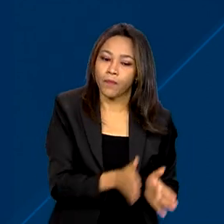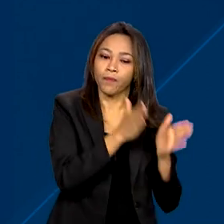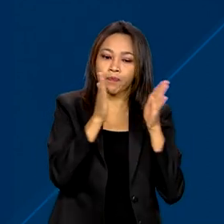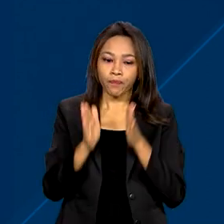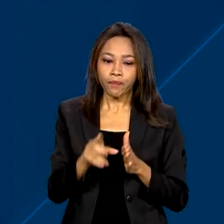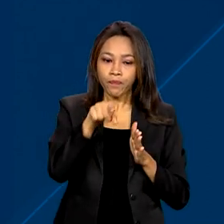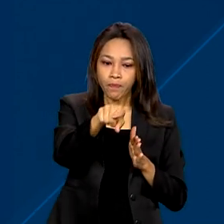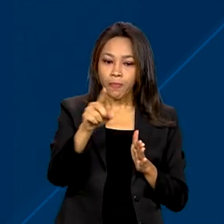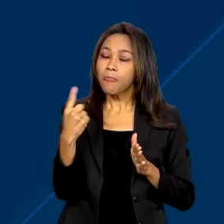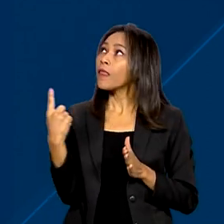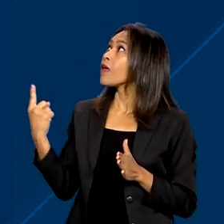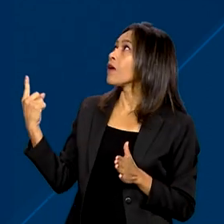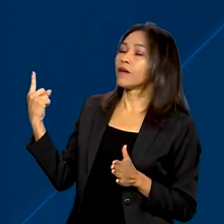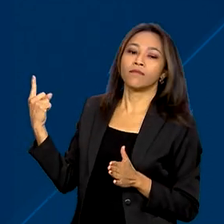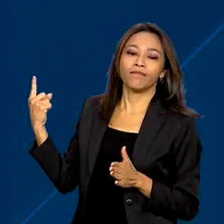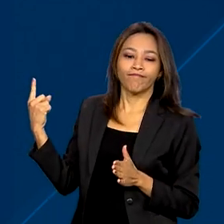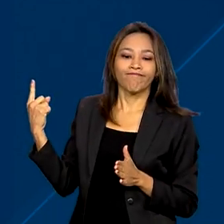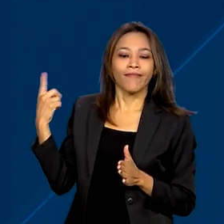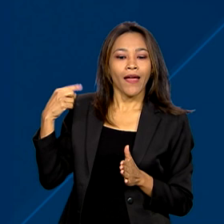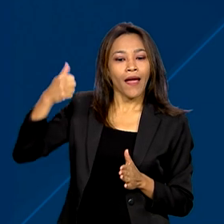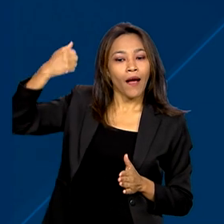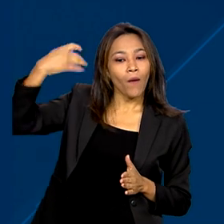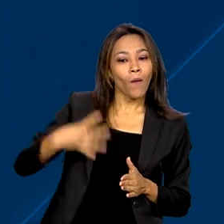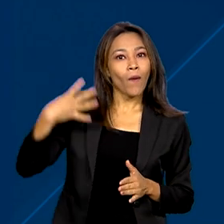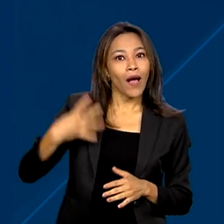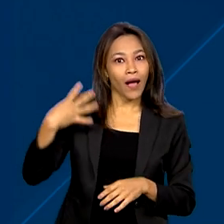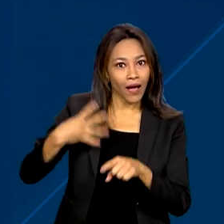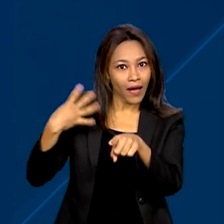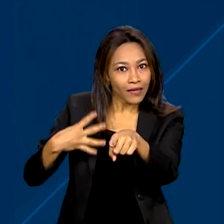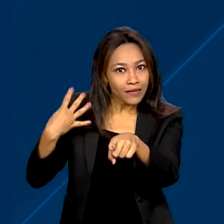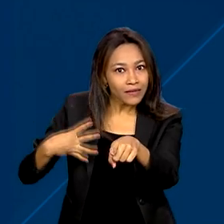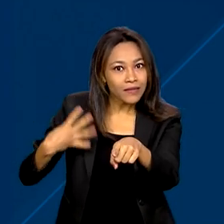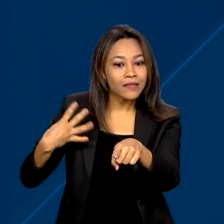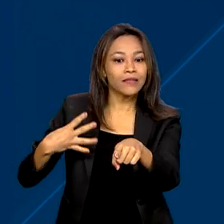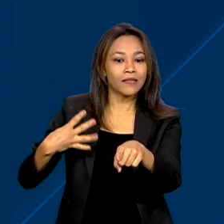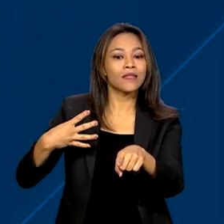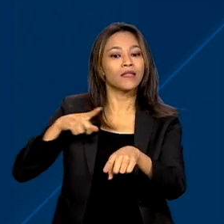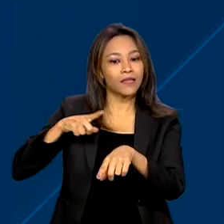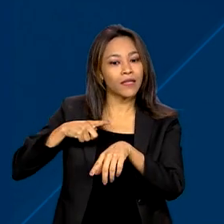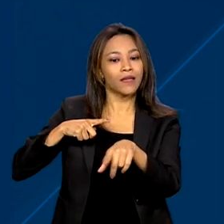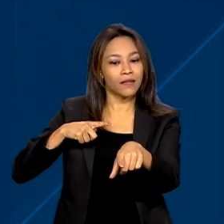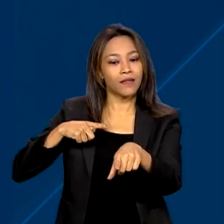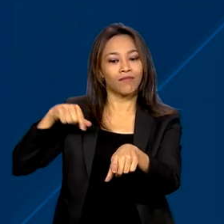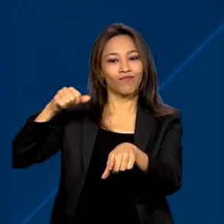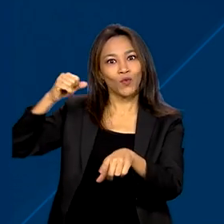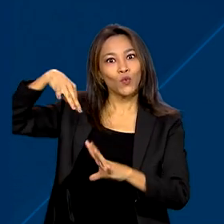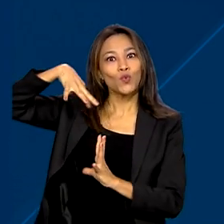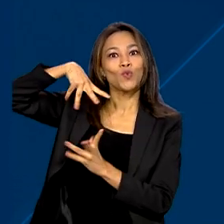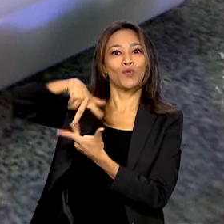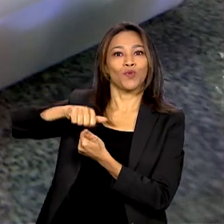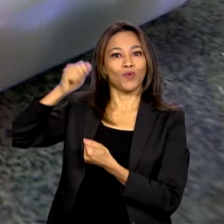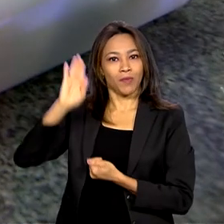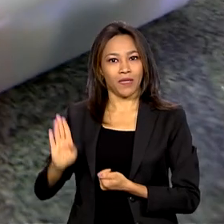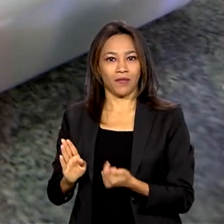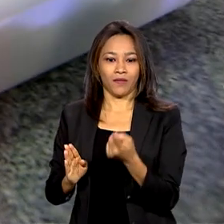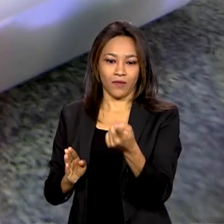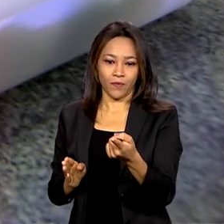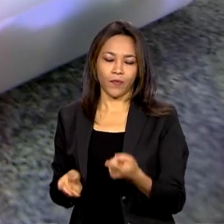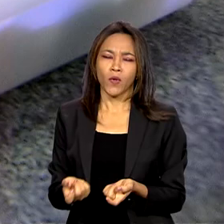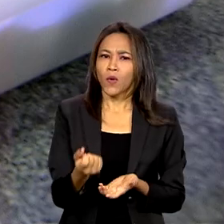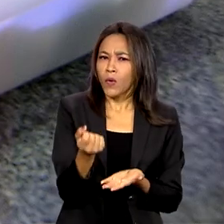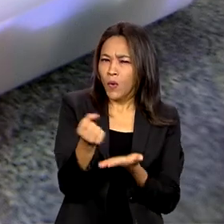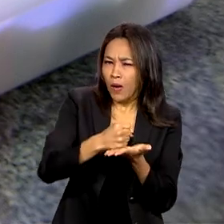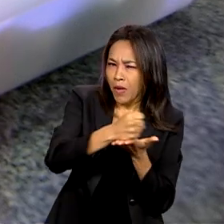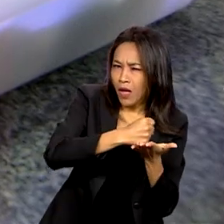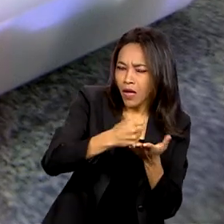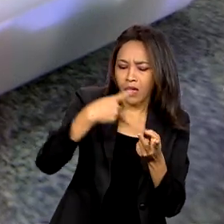Mundial de Hemofilia, essa é a quarta maior população de pacientes com a condição no mundo. O remédio e